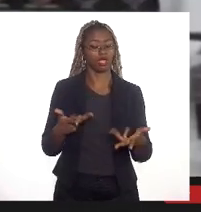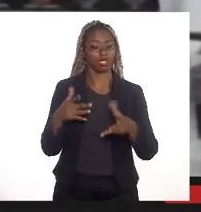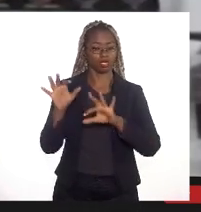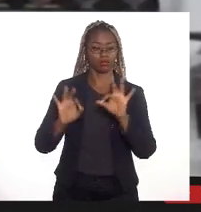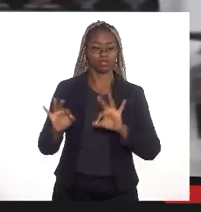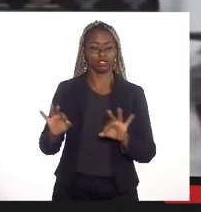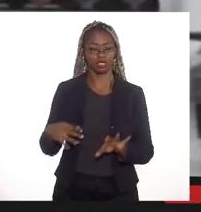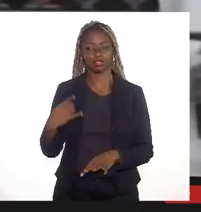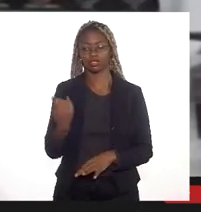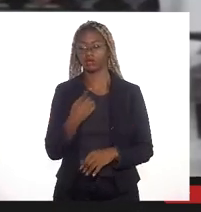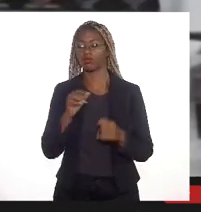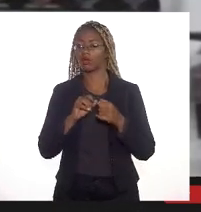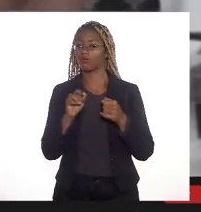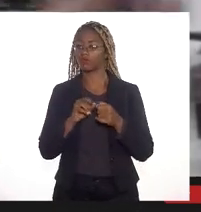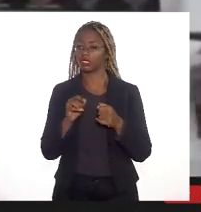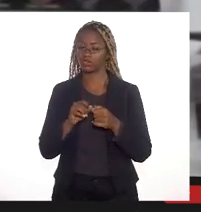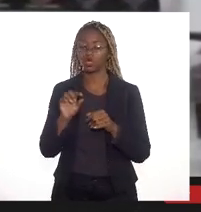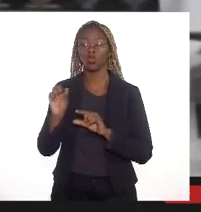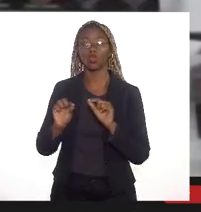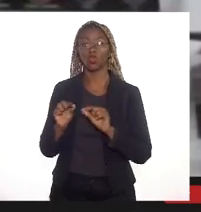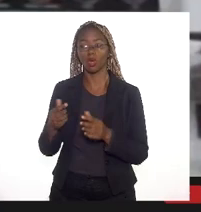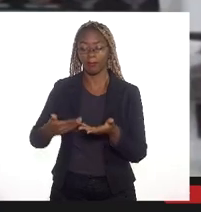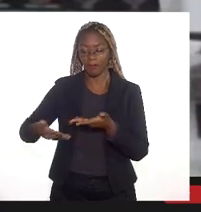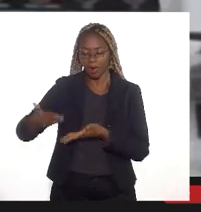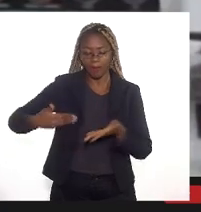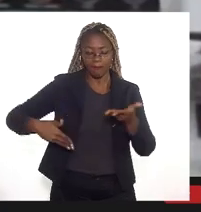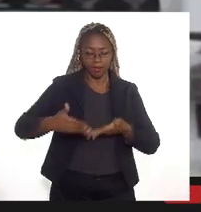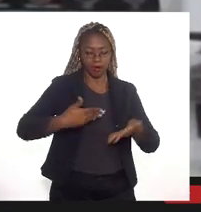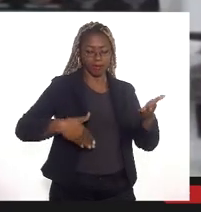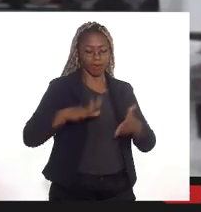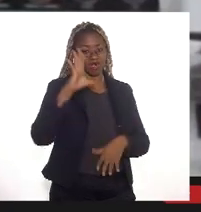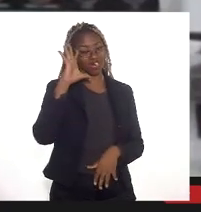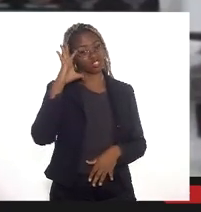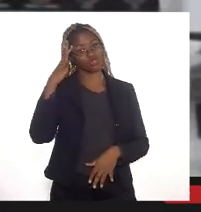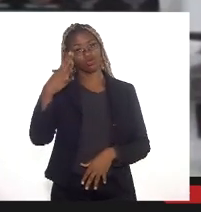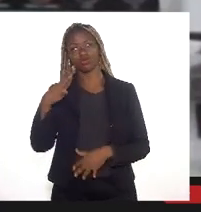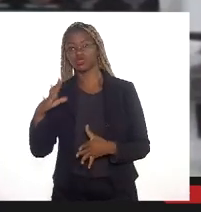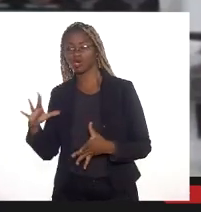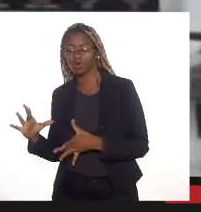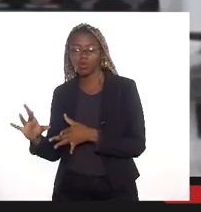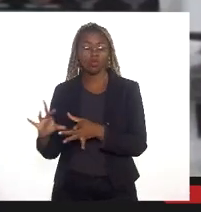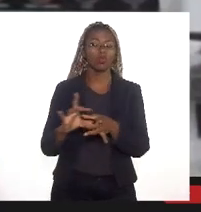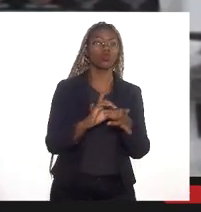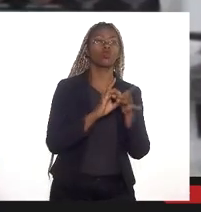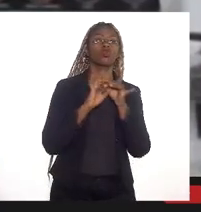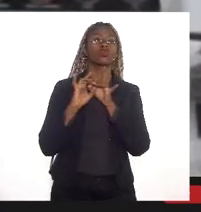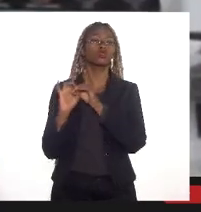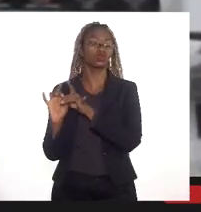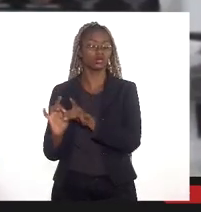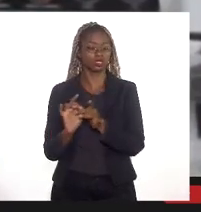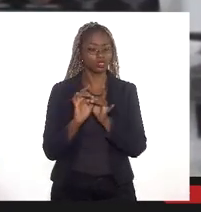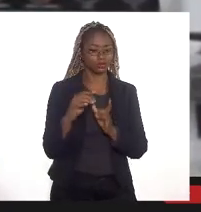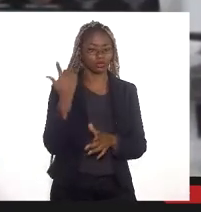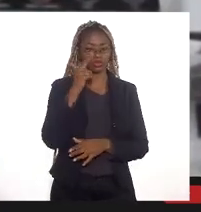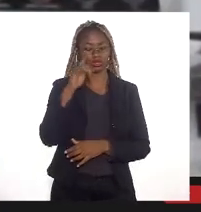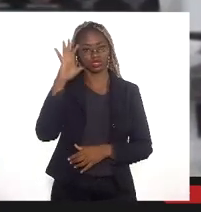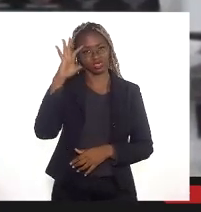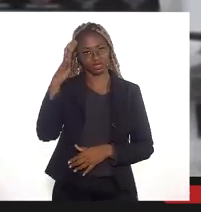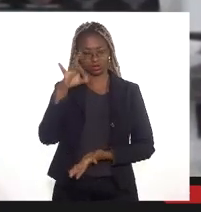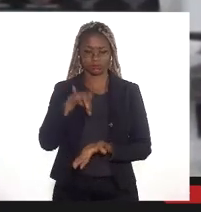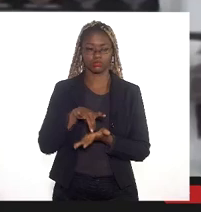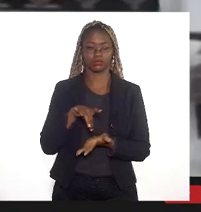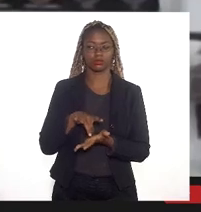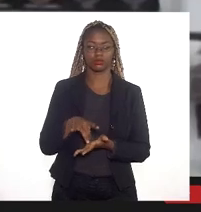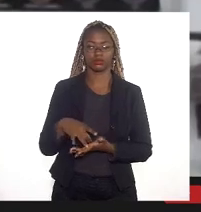a gente vai fazendo com que a solução seja construída em conjunto em quatro mãos pra que a gente consiga realmente a solução tá então